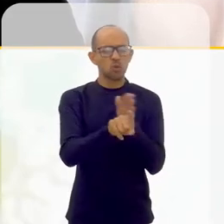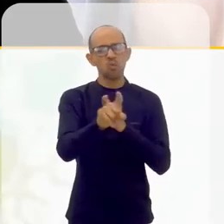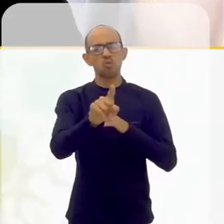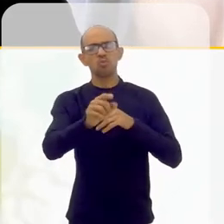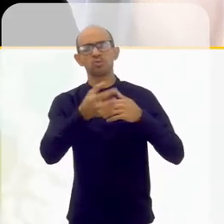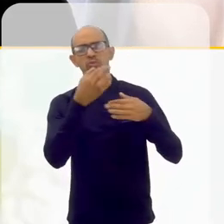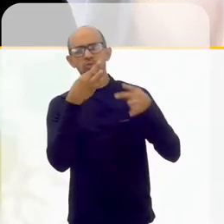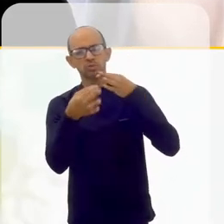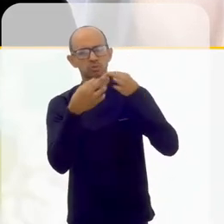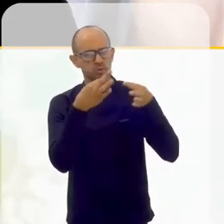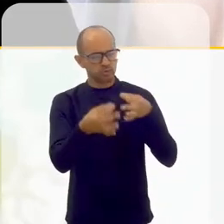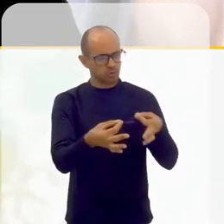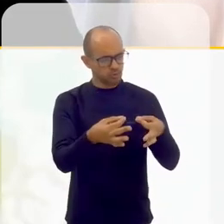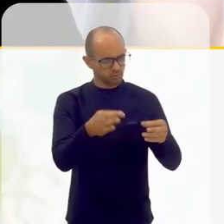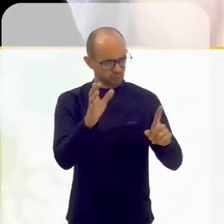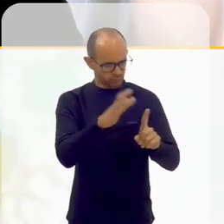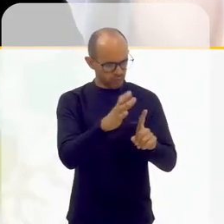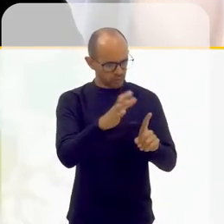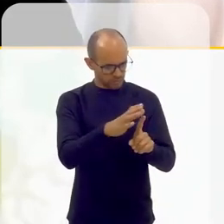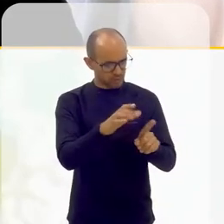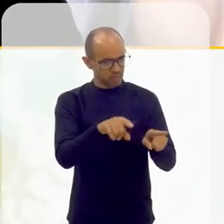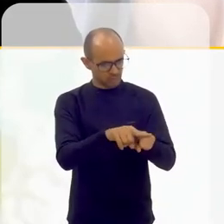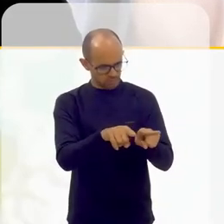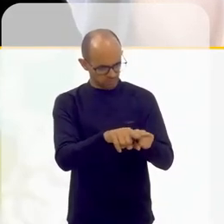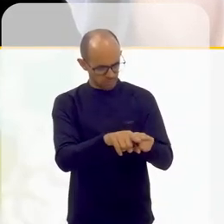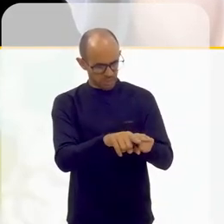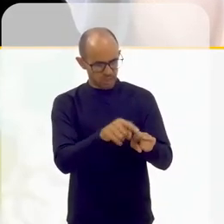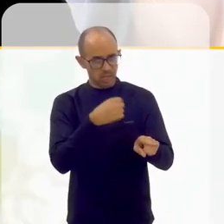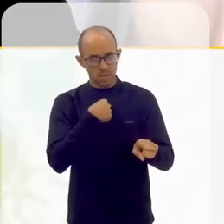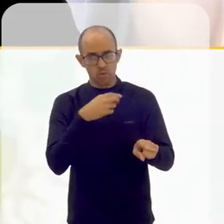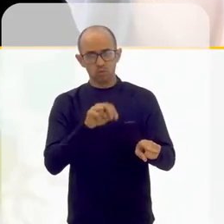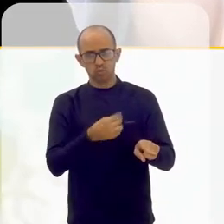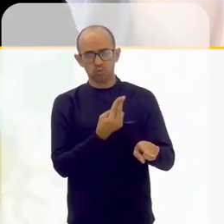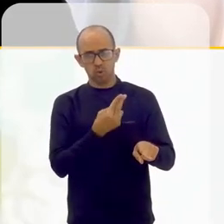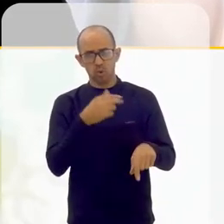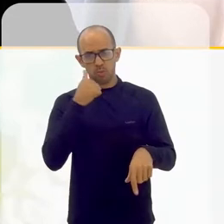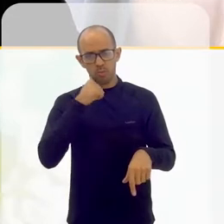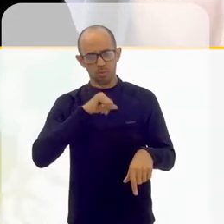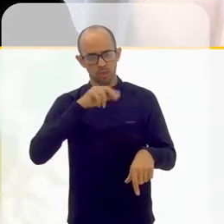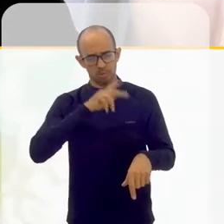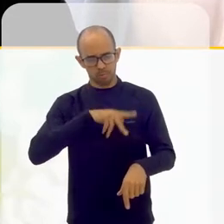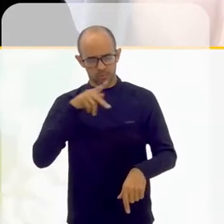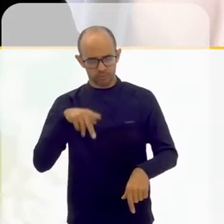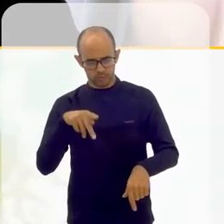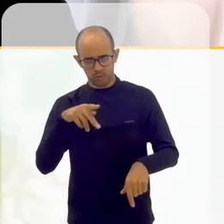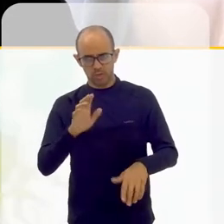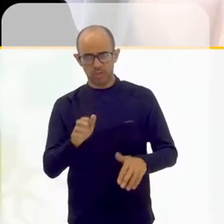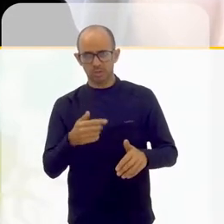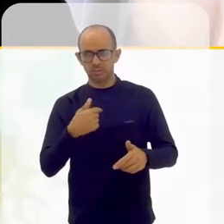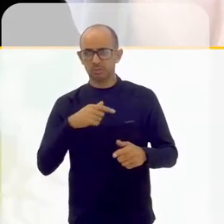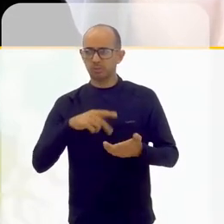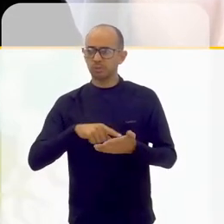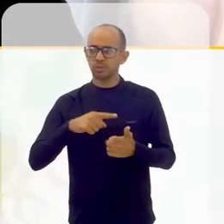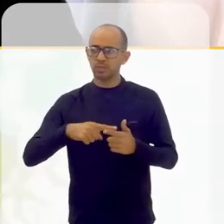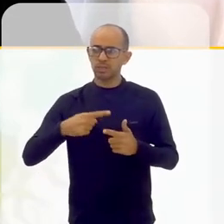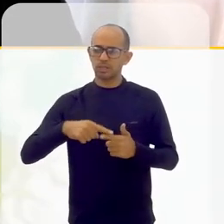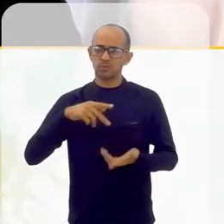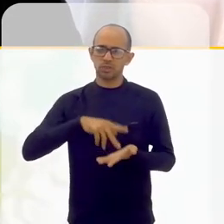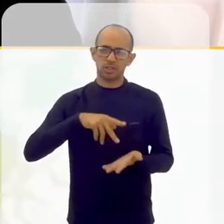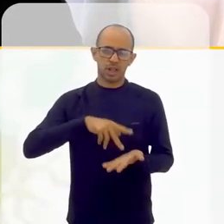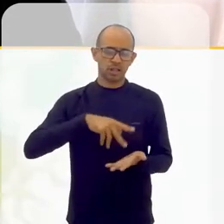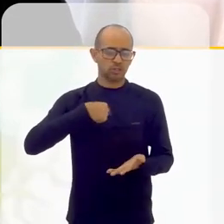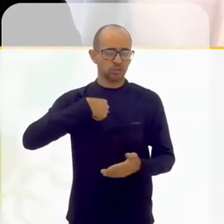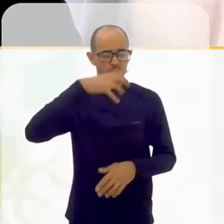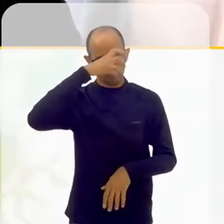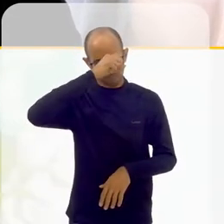comentários, isso também influencia bastante. E aí eu te falo como professora, porque realmente eu aprendi